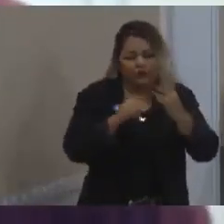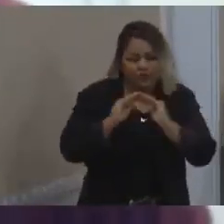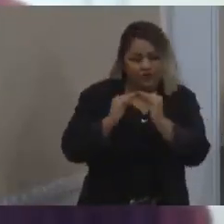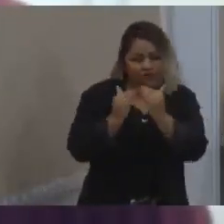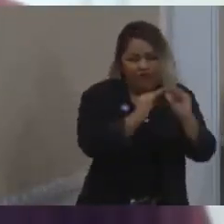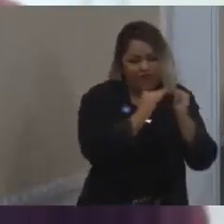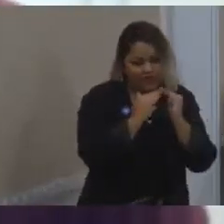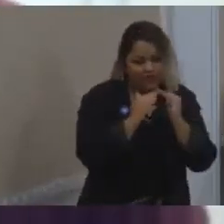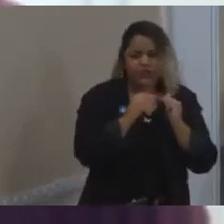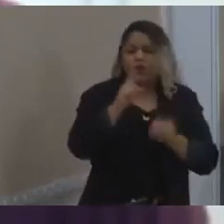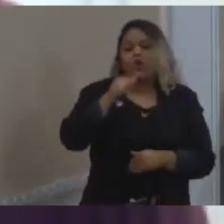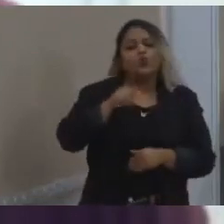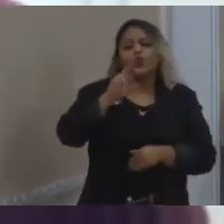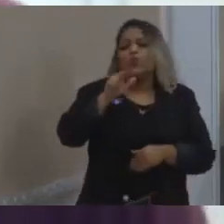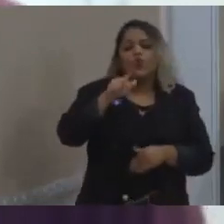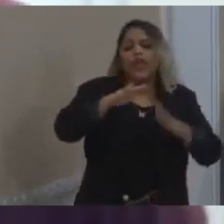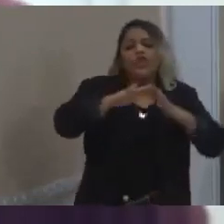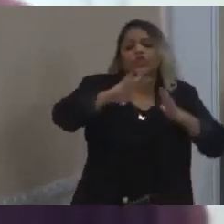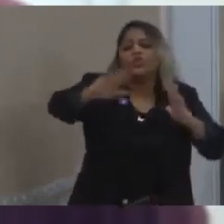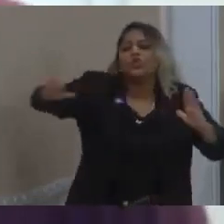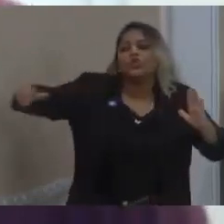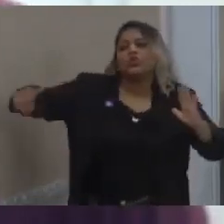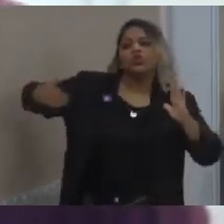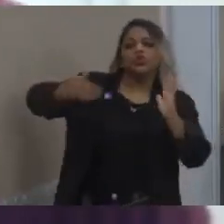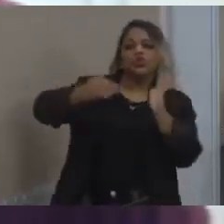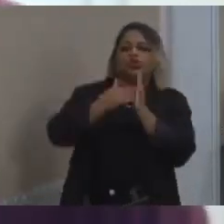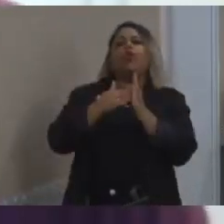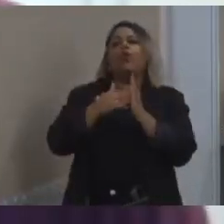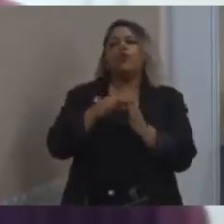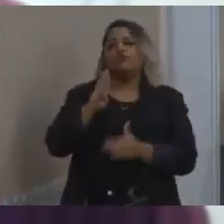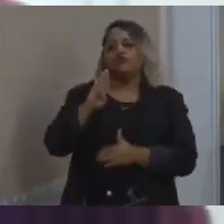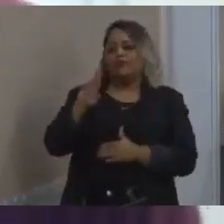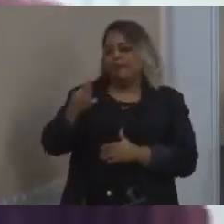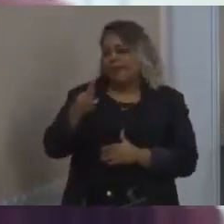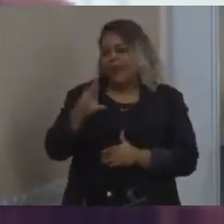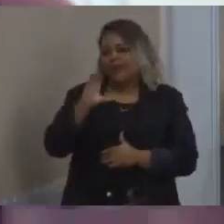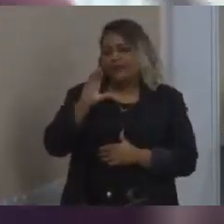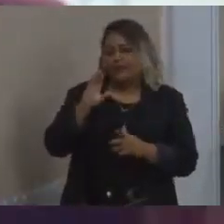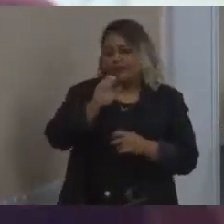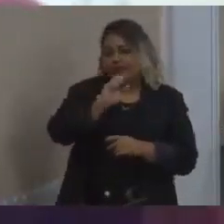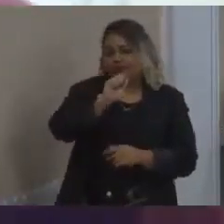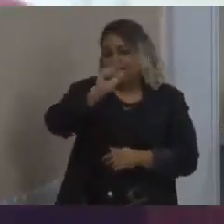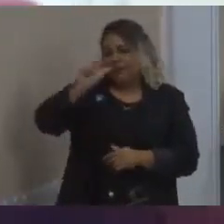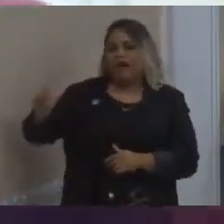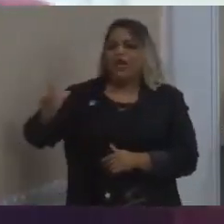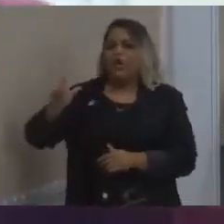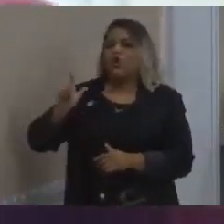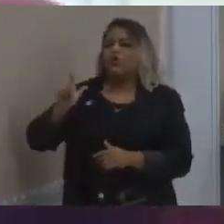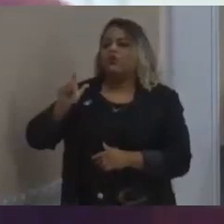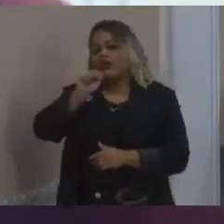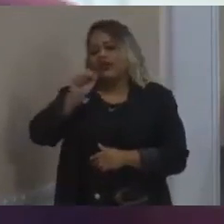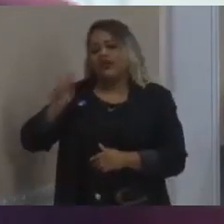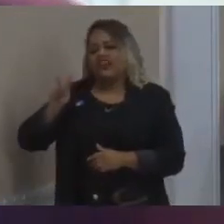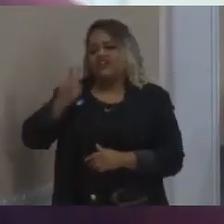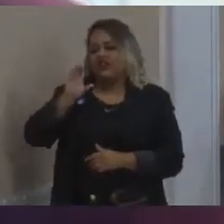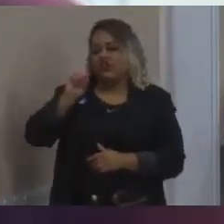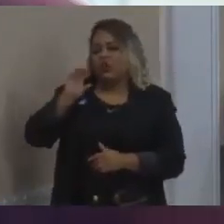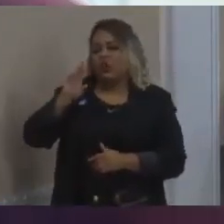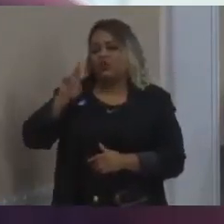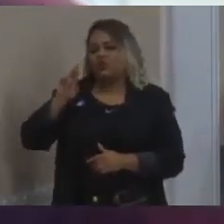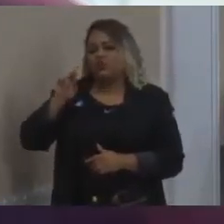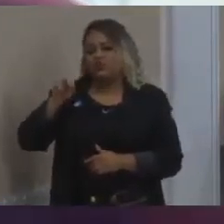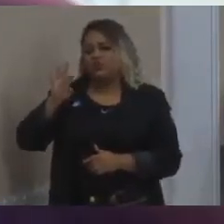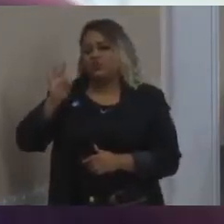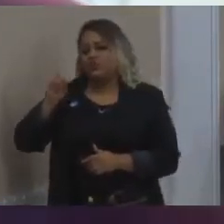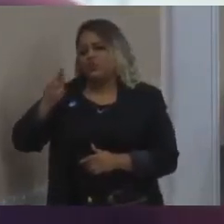região do Isidoro como um todo, não. Daquela ADE enorme que está dentro da Avenida do Contor, que tem o tamanho da Avenida do Contor. Então, mas